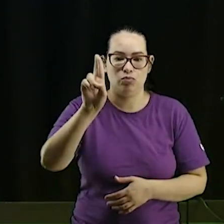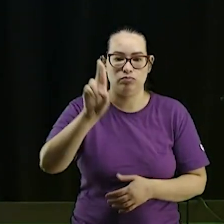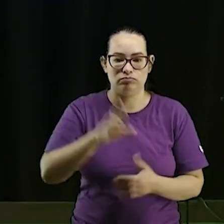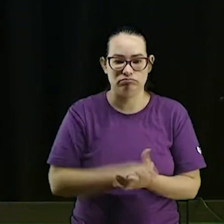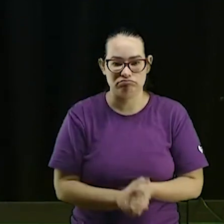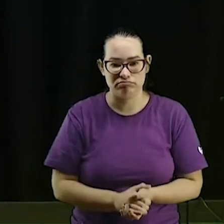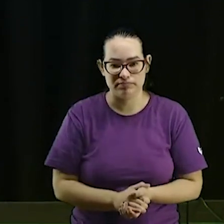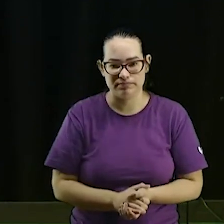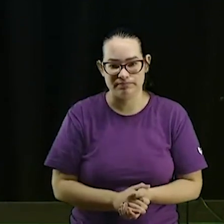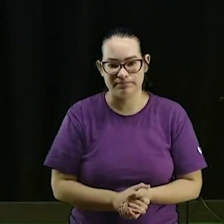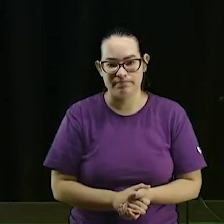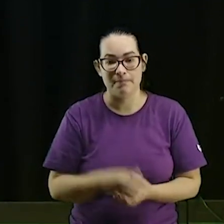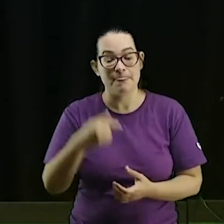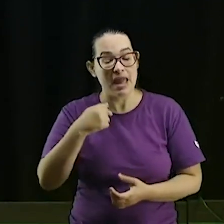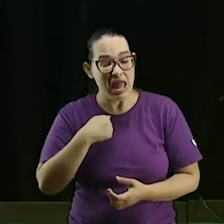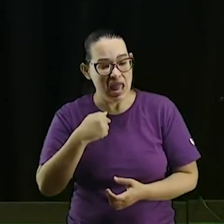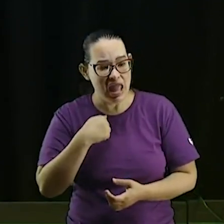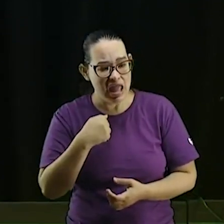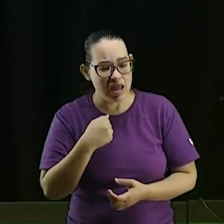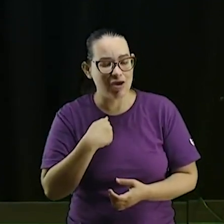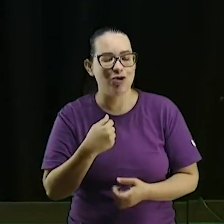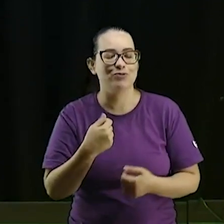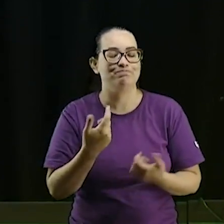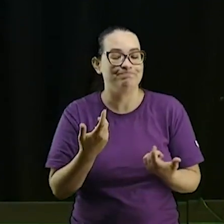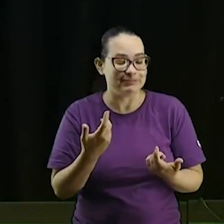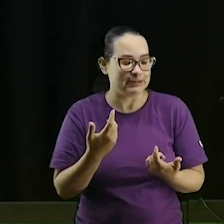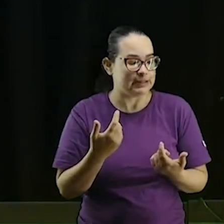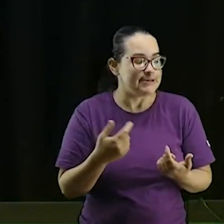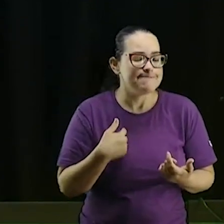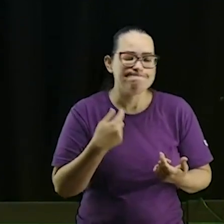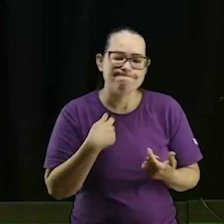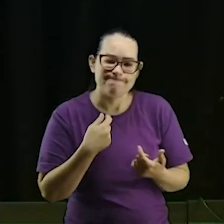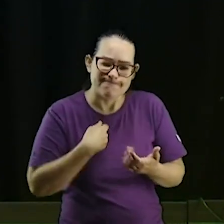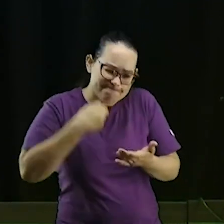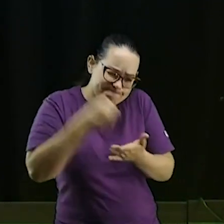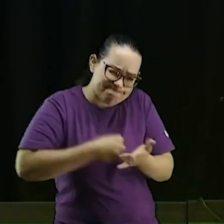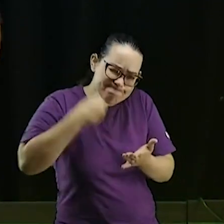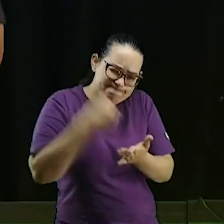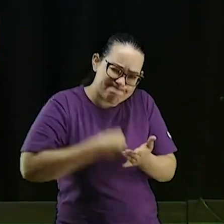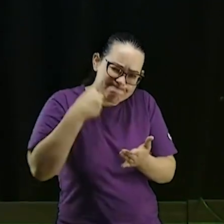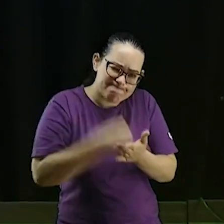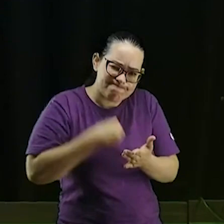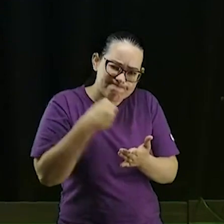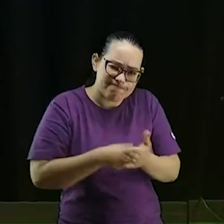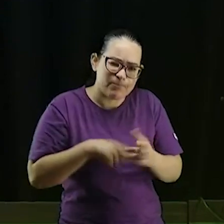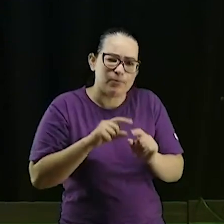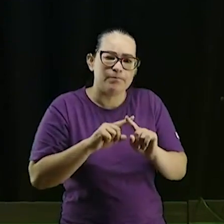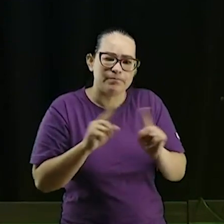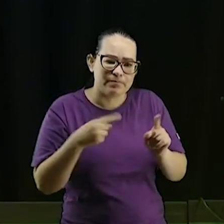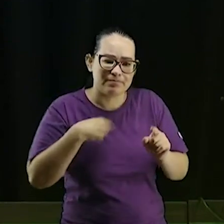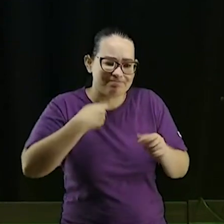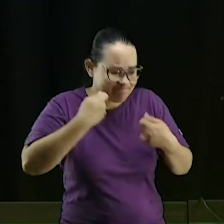eu não sosseguei enquanto todo mundo não estava no altar